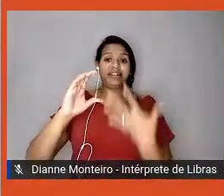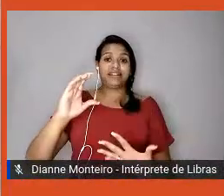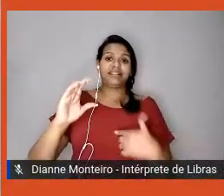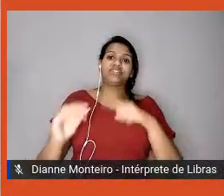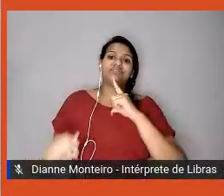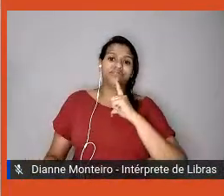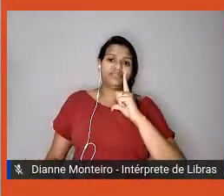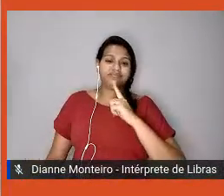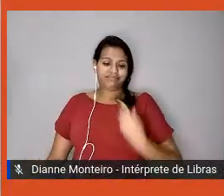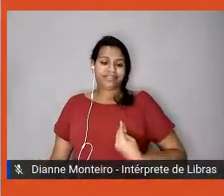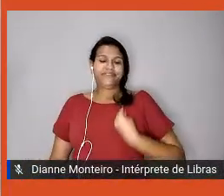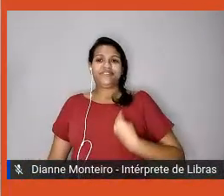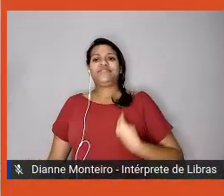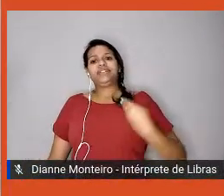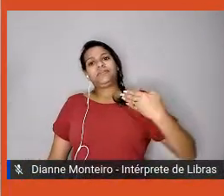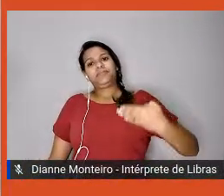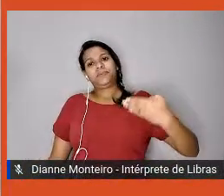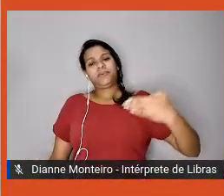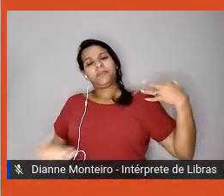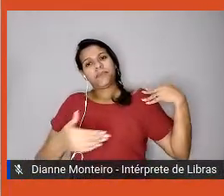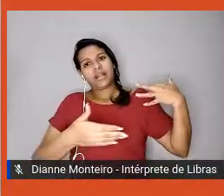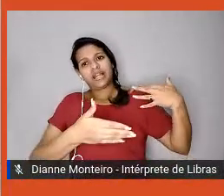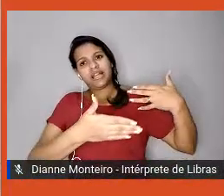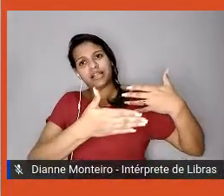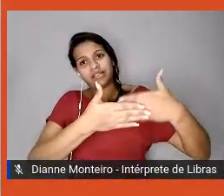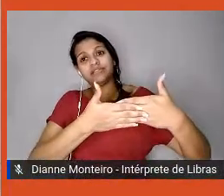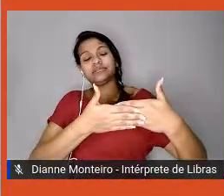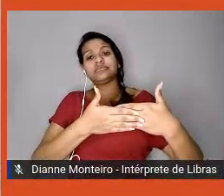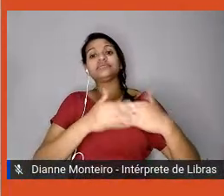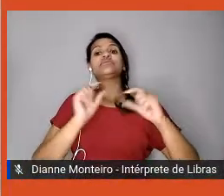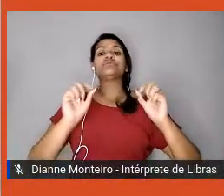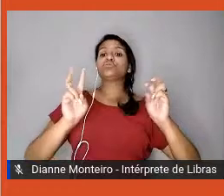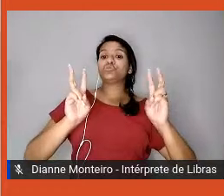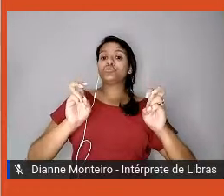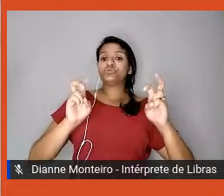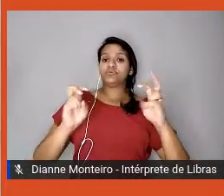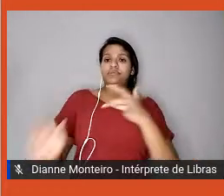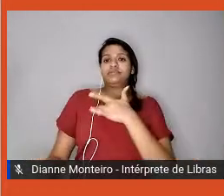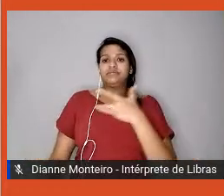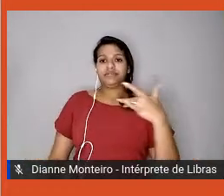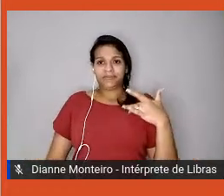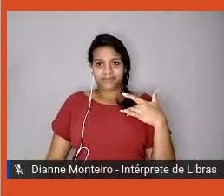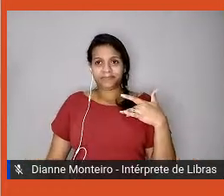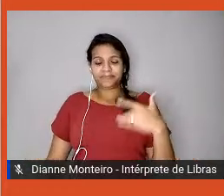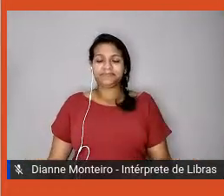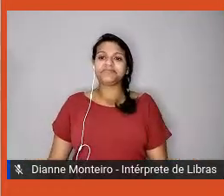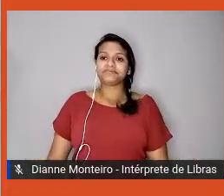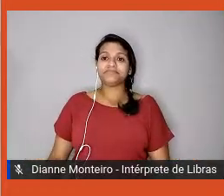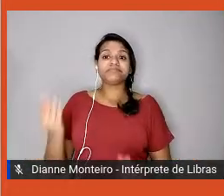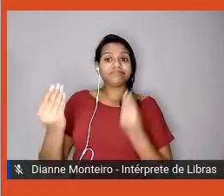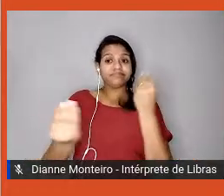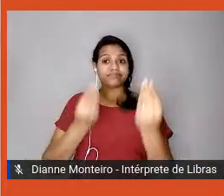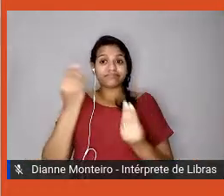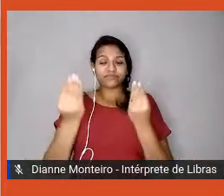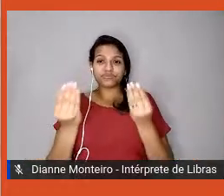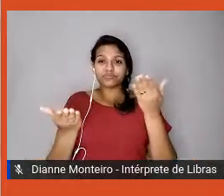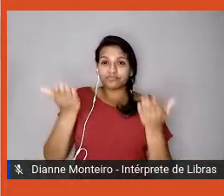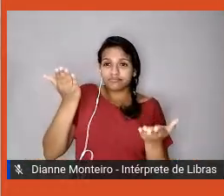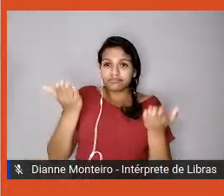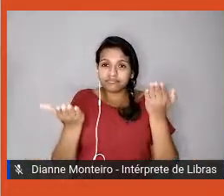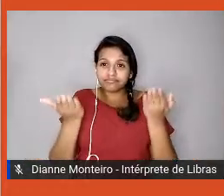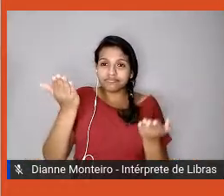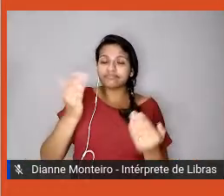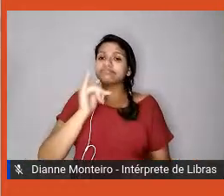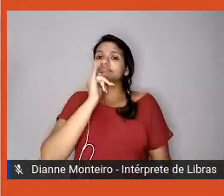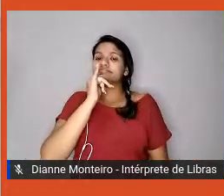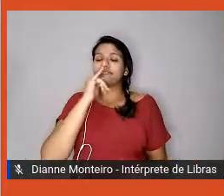ao longo da vida. Envolvendo, então, hábitos saudáveis, né? Para que nós tenhamos esse equilíbrio. Como fazer exercícios físicos